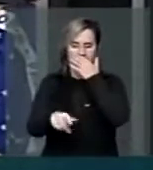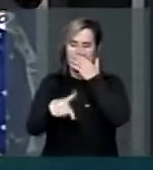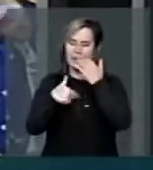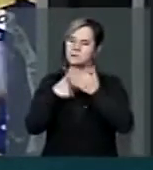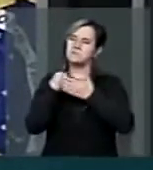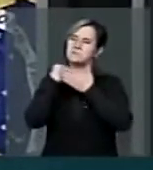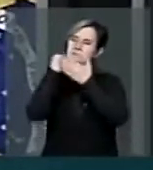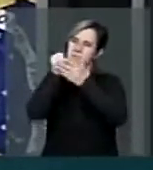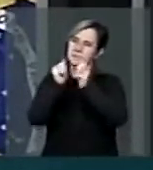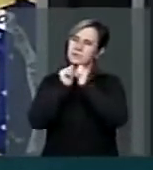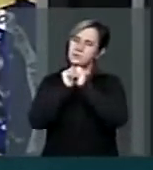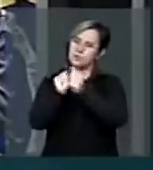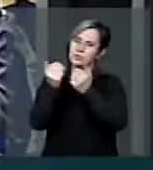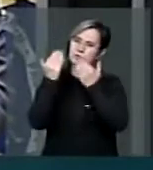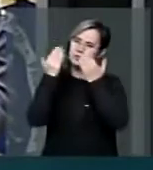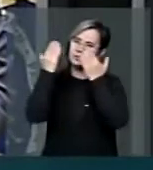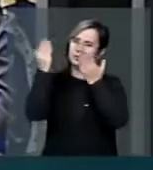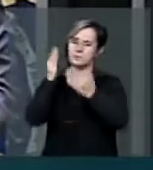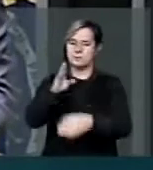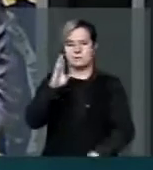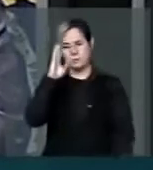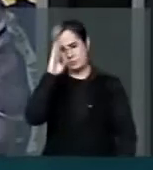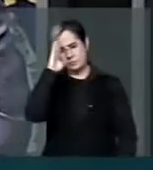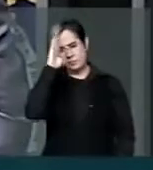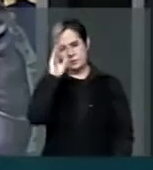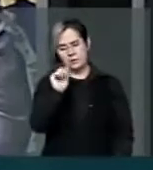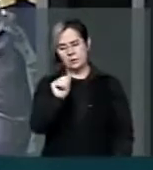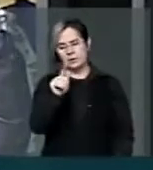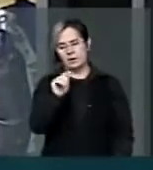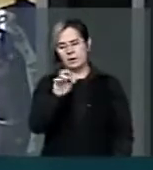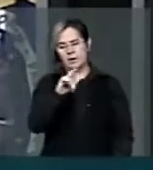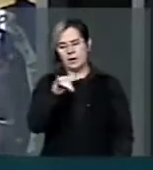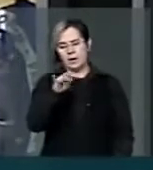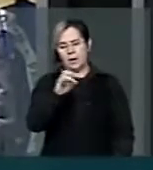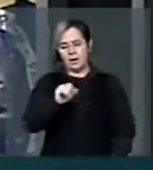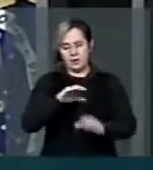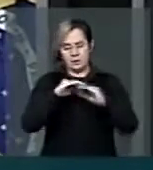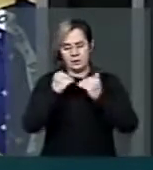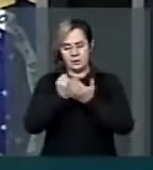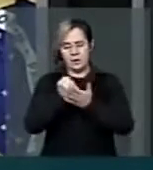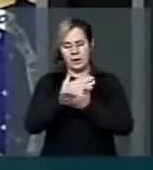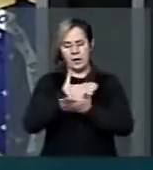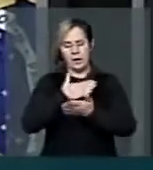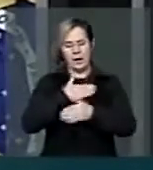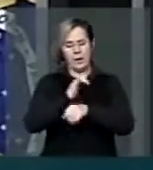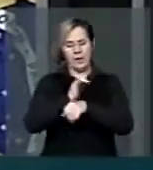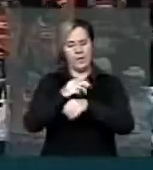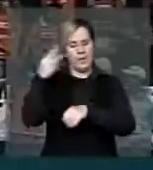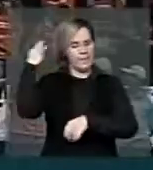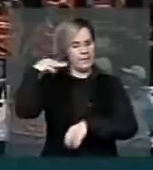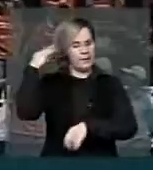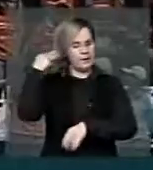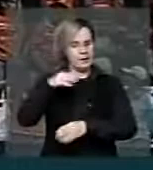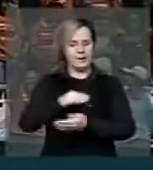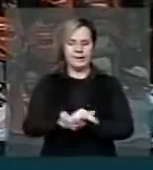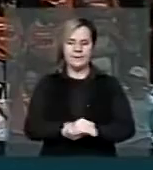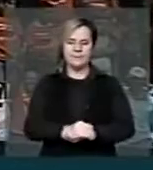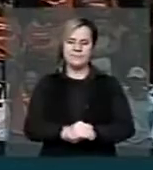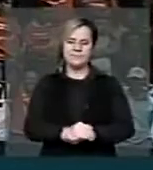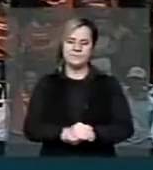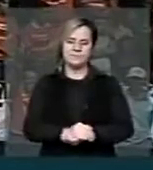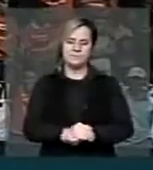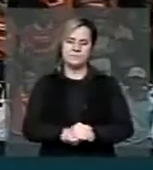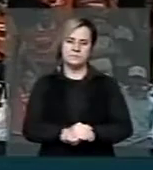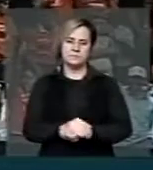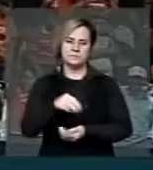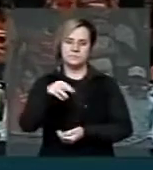estou com vocês, principalmente os agentes comunitários do meu estado lá no Maranhão. Muito obrigado, senhor presidente. Senhor presidente, Mário